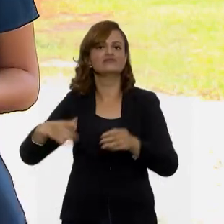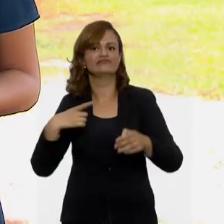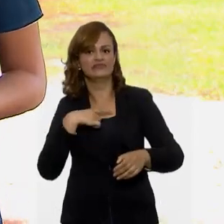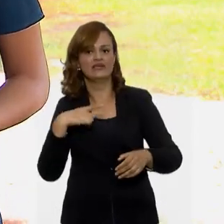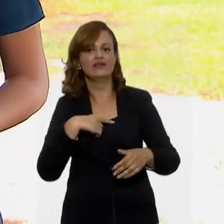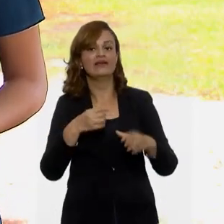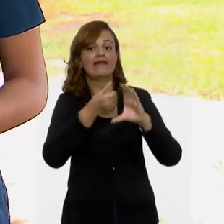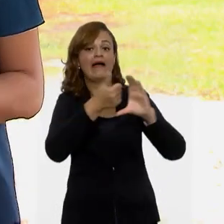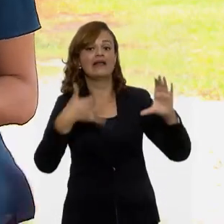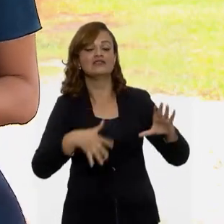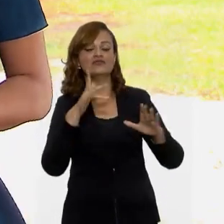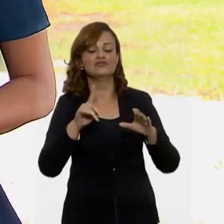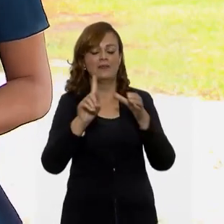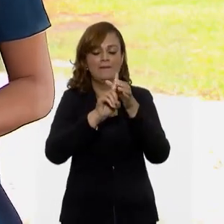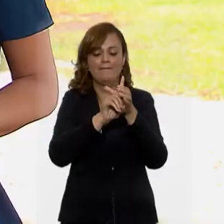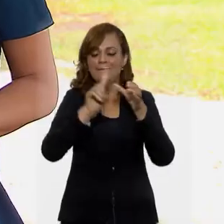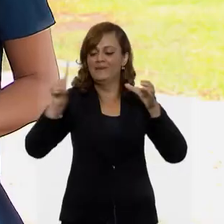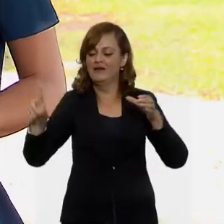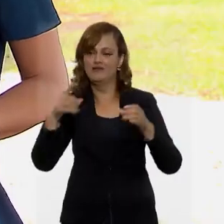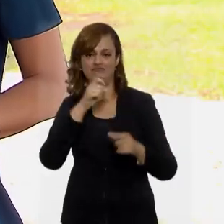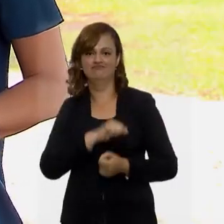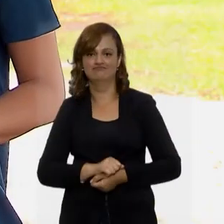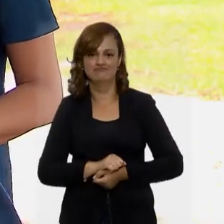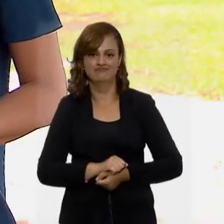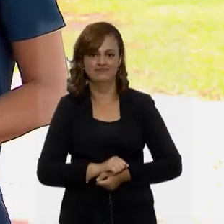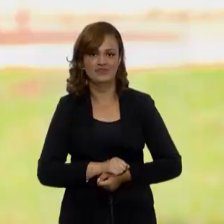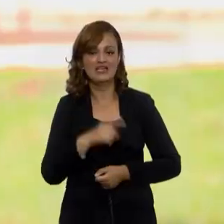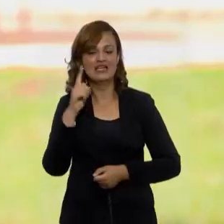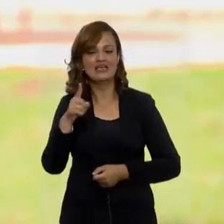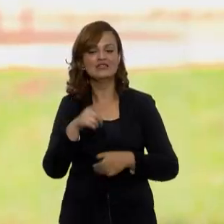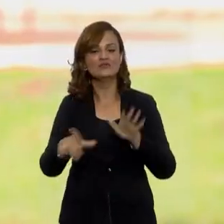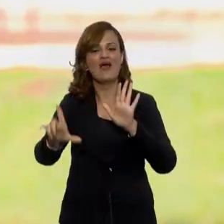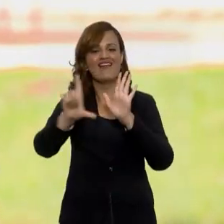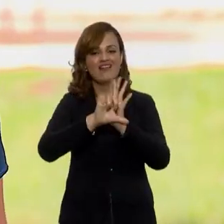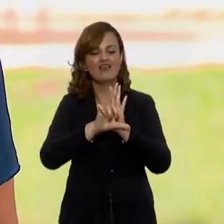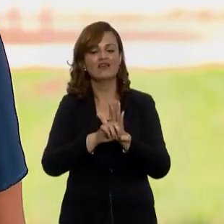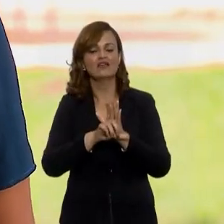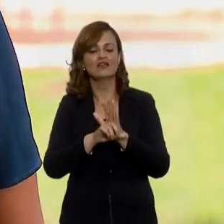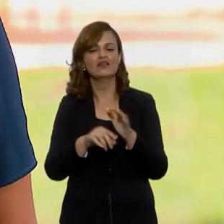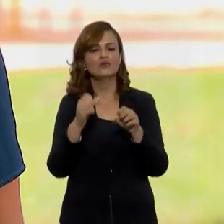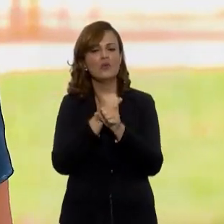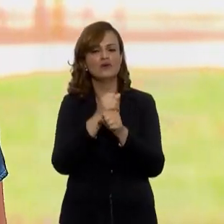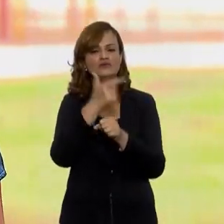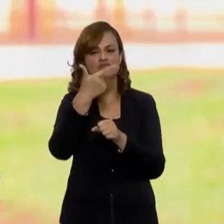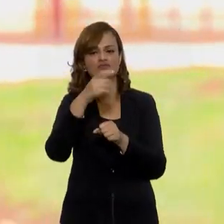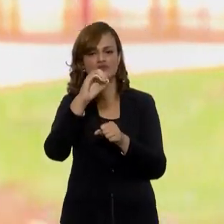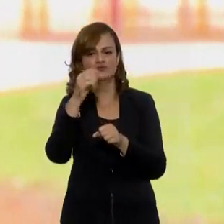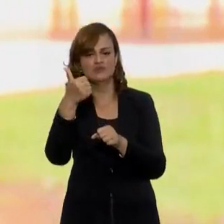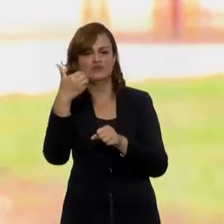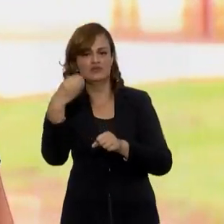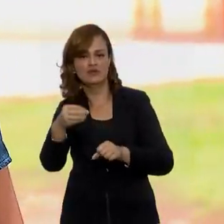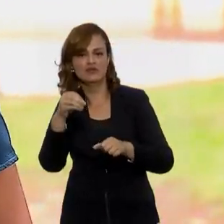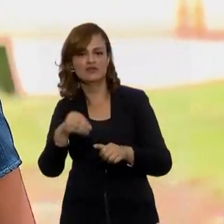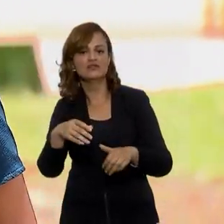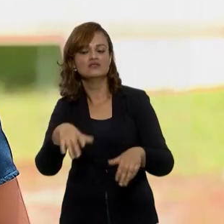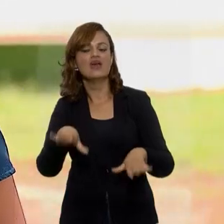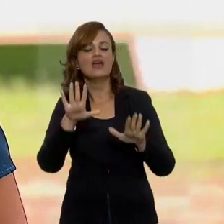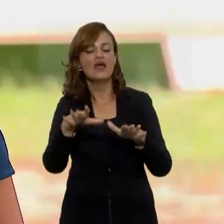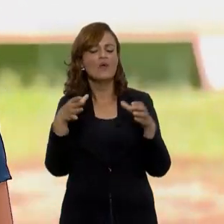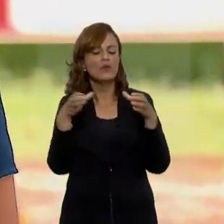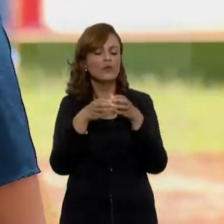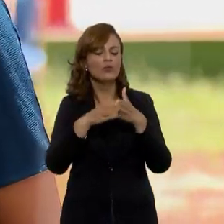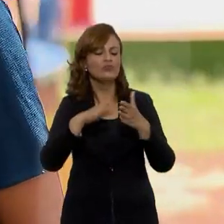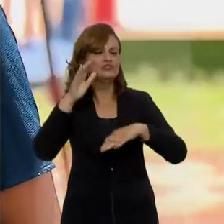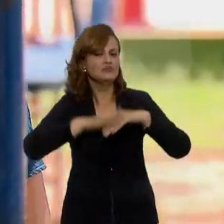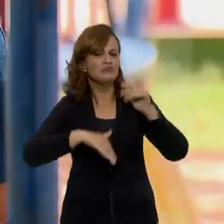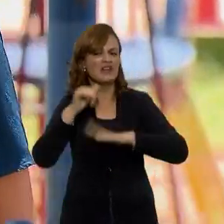série de dificuldades, caracterizando a alienação parental. Ela foi incluída na legislação brasileira em 2010 e consiste